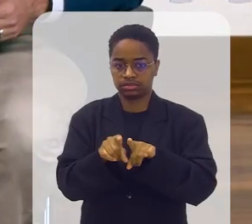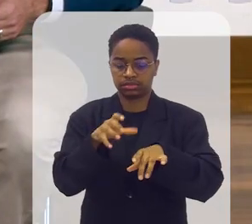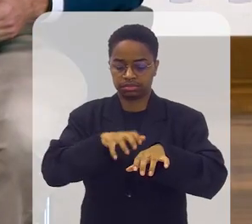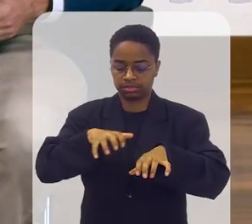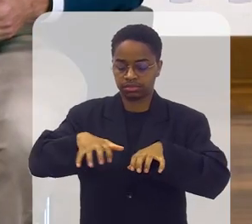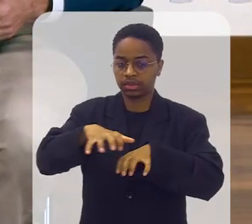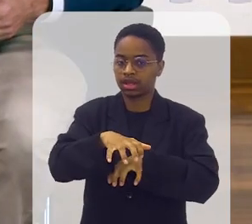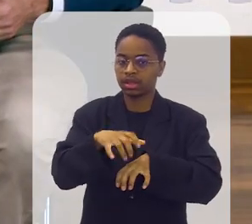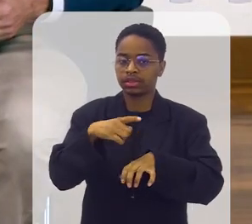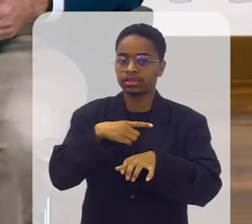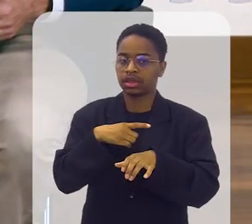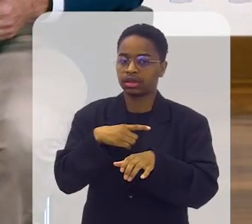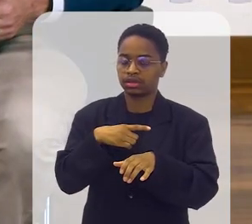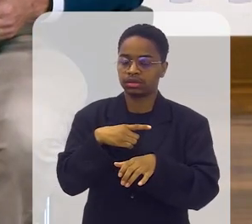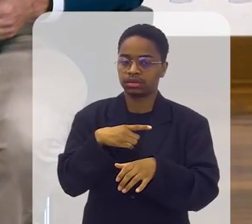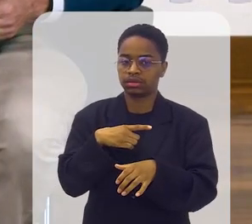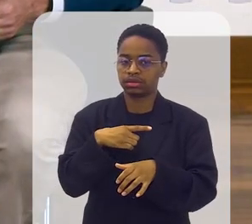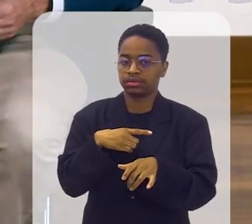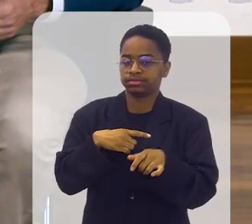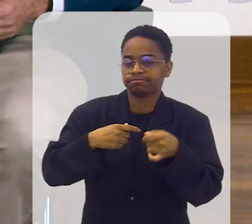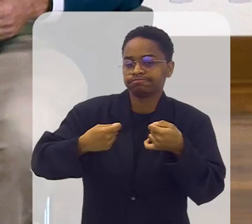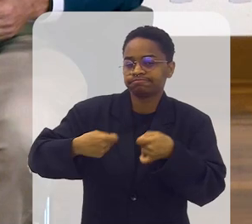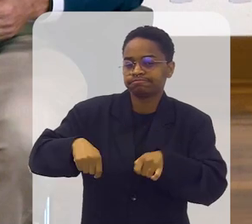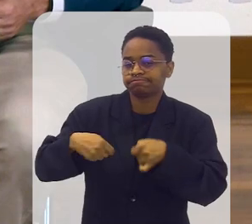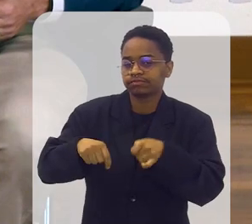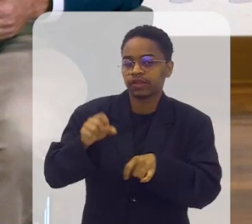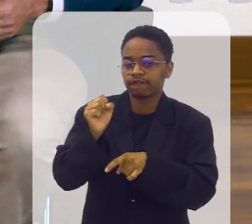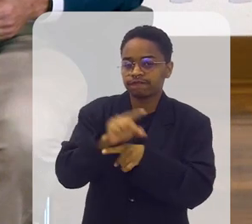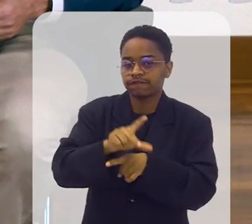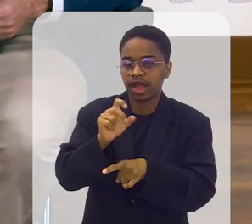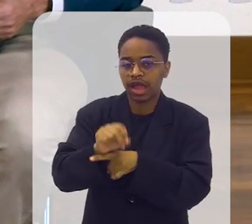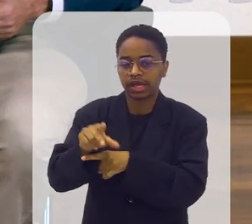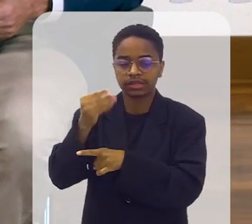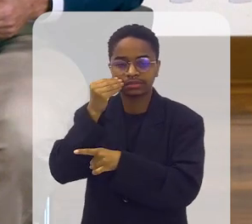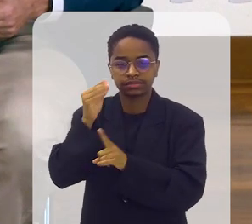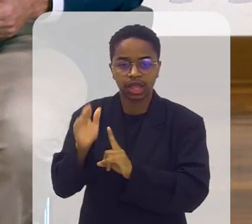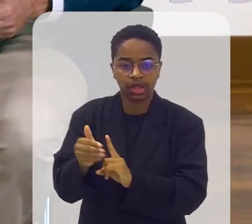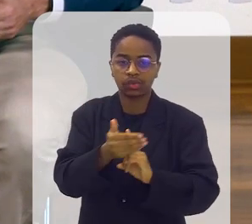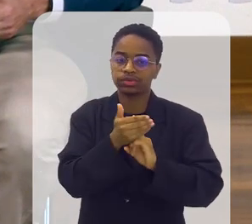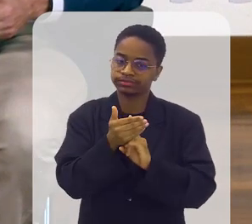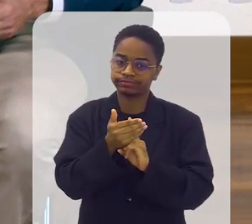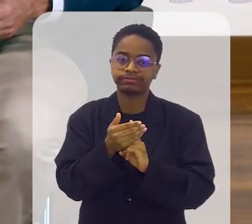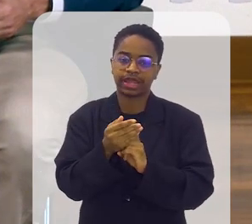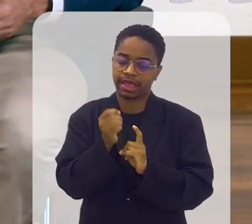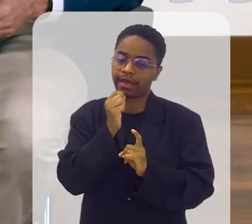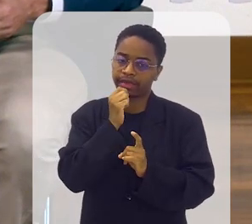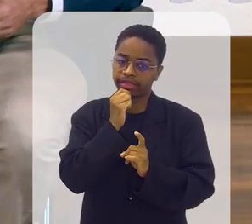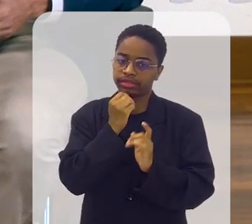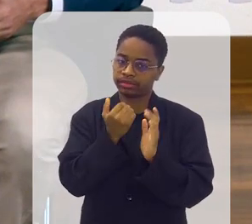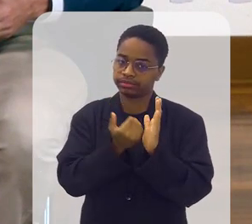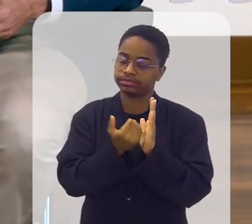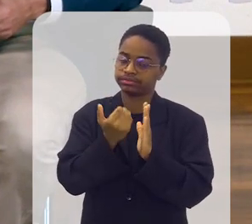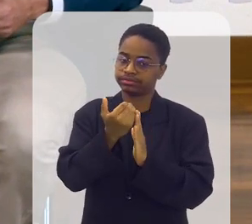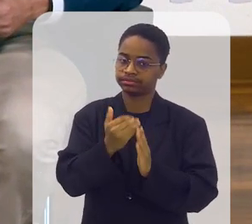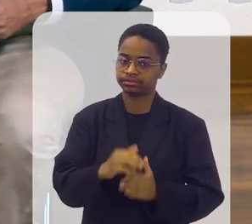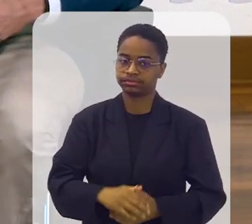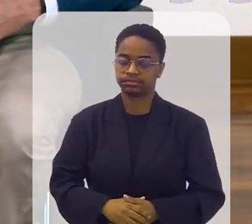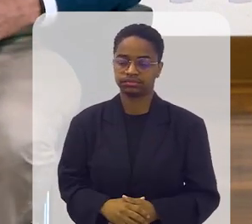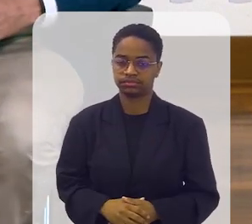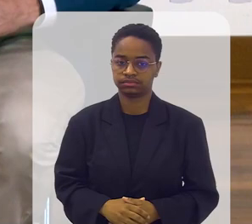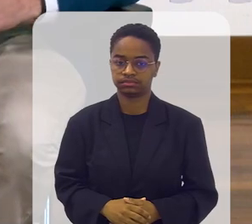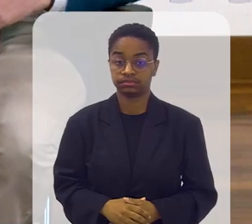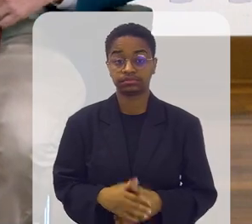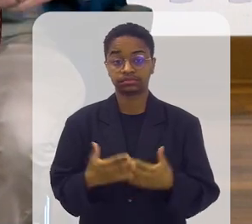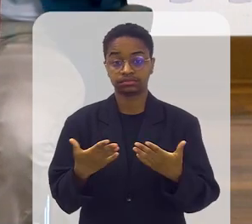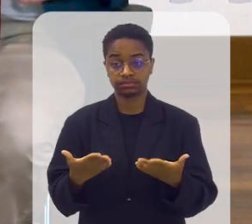metropolitanas, o volume de necessidade de vagas para acolhimento ainda é muito grande. Bom,